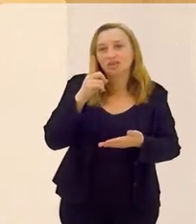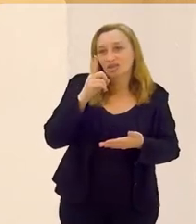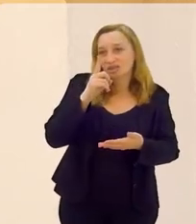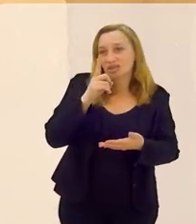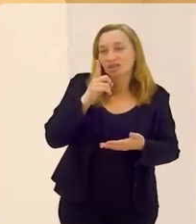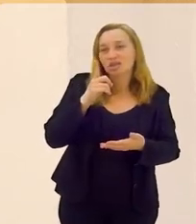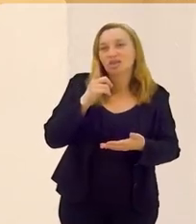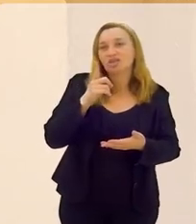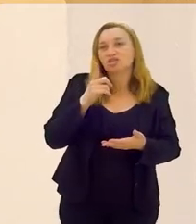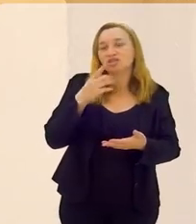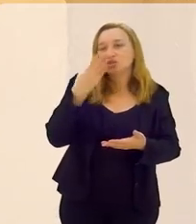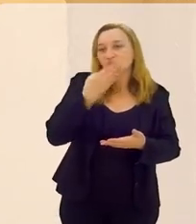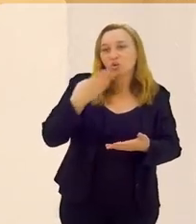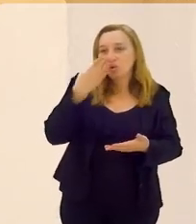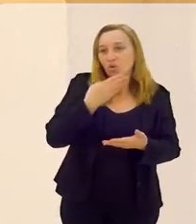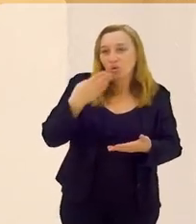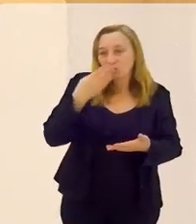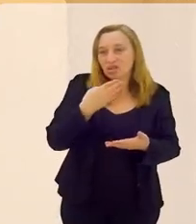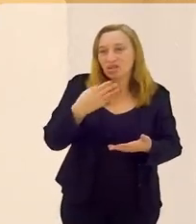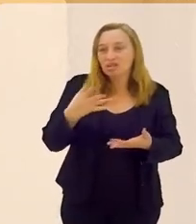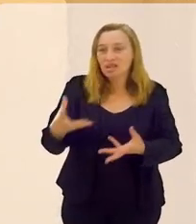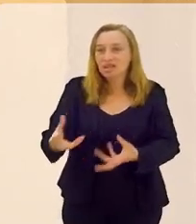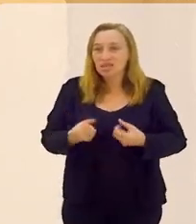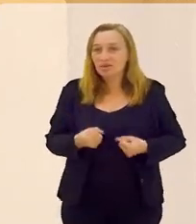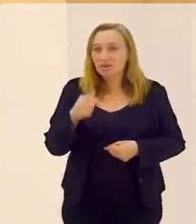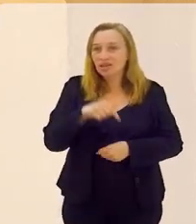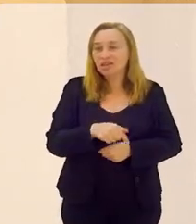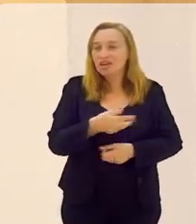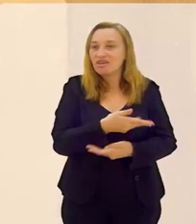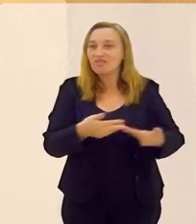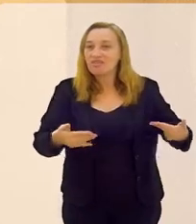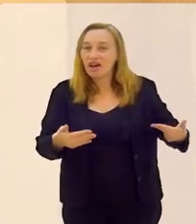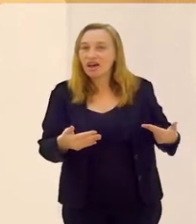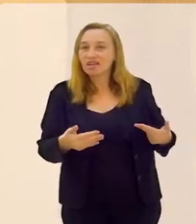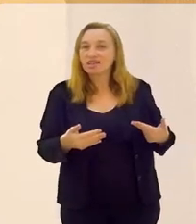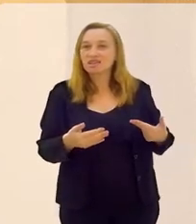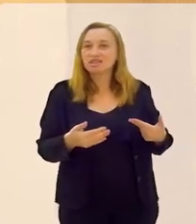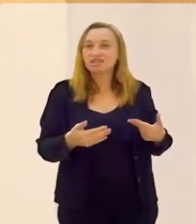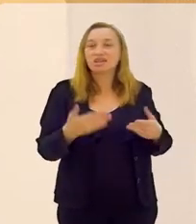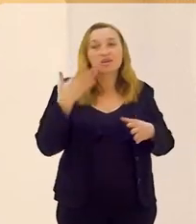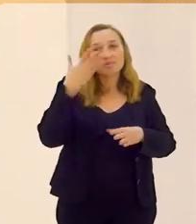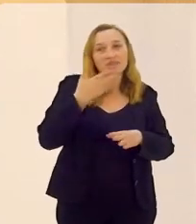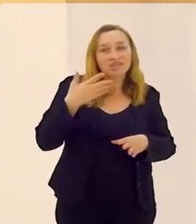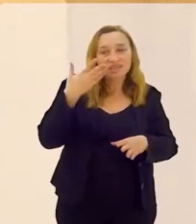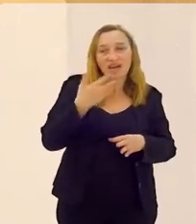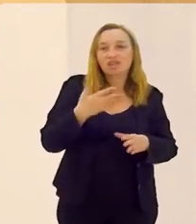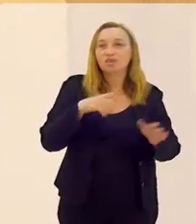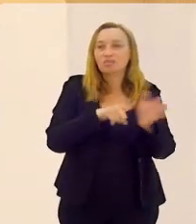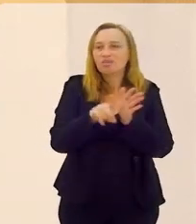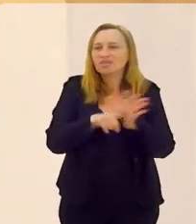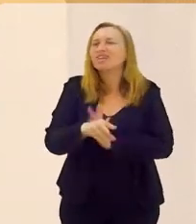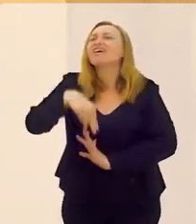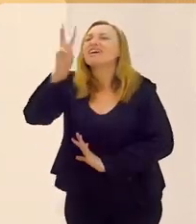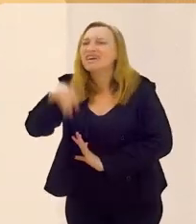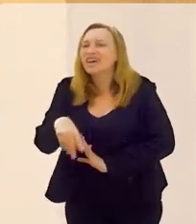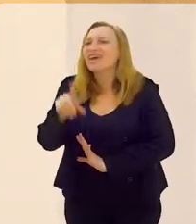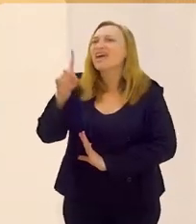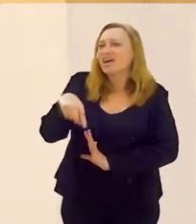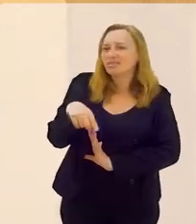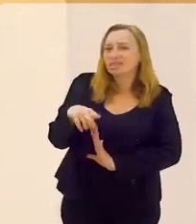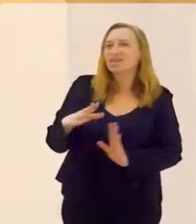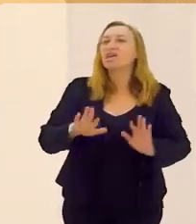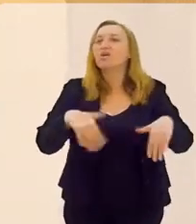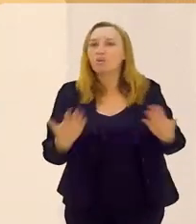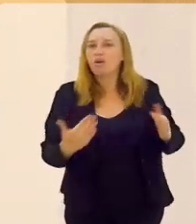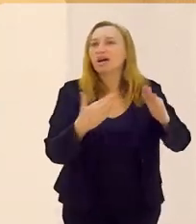interreligioso que nós fizemos aqui. Justamente. Eu recebi muitas mensagens na Expo perguntando quem era você,